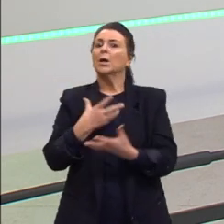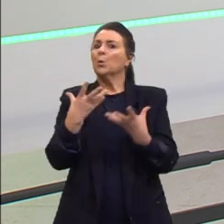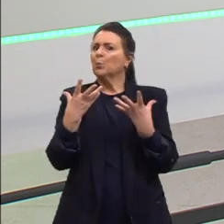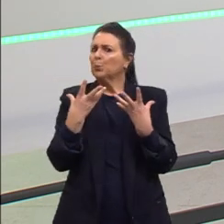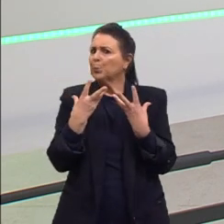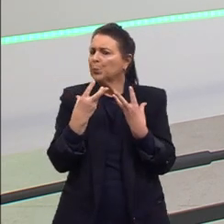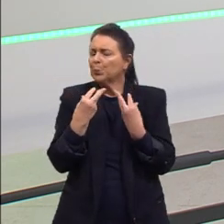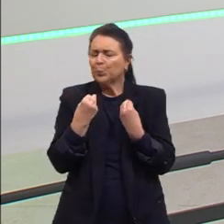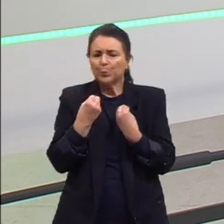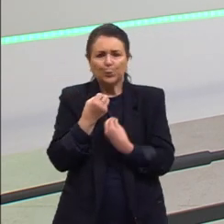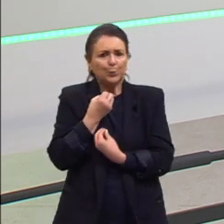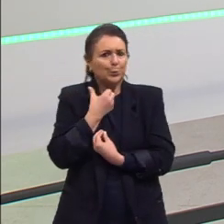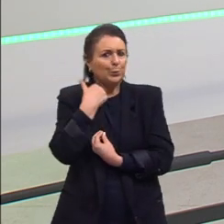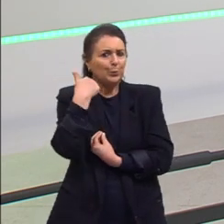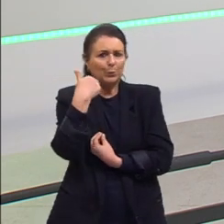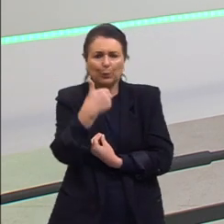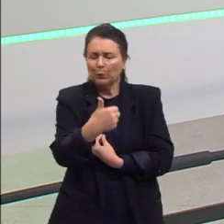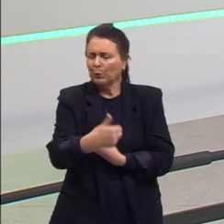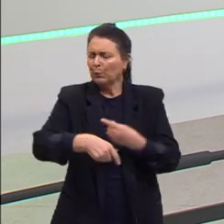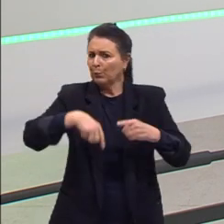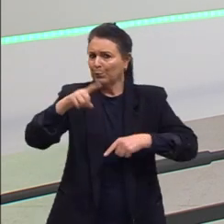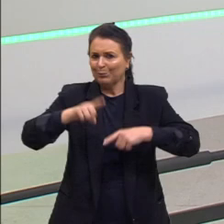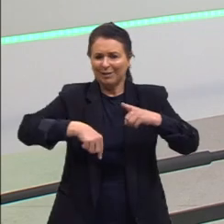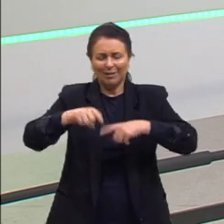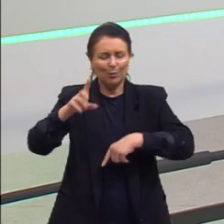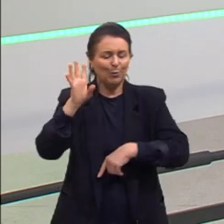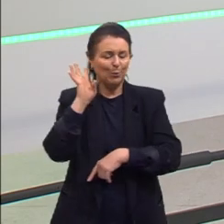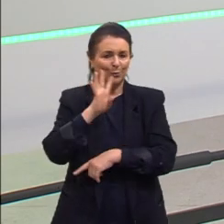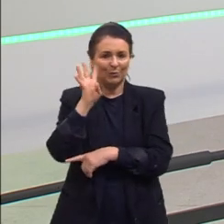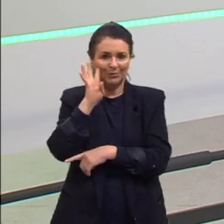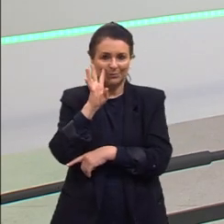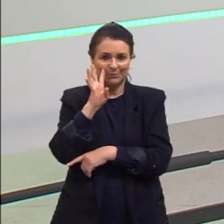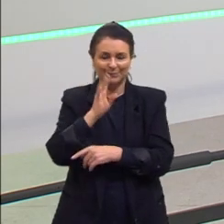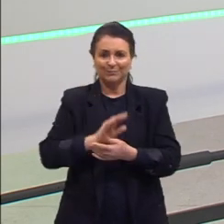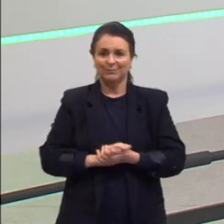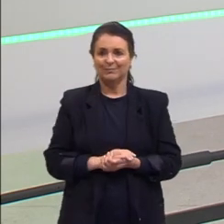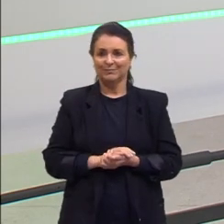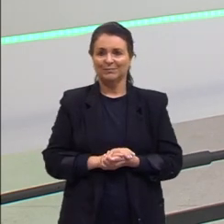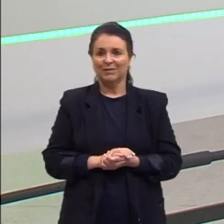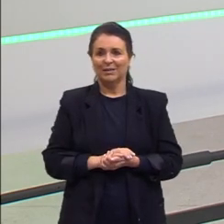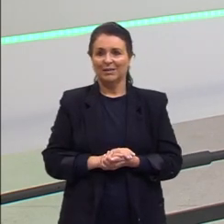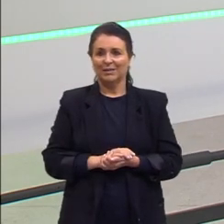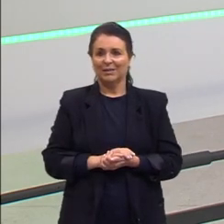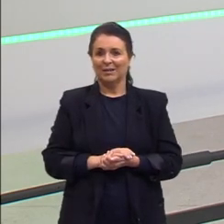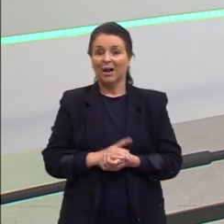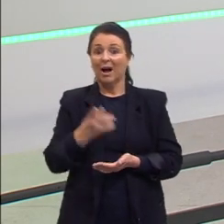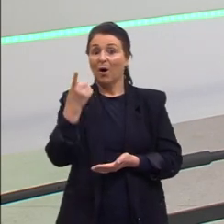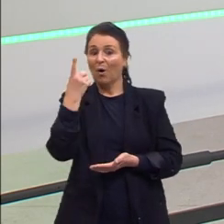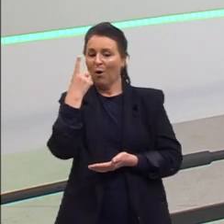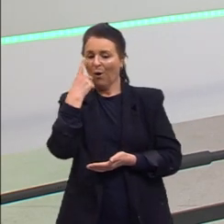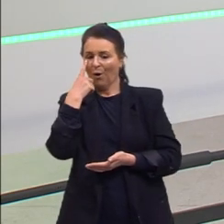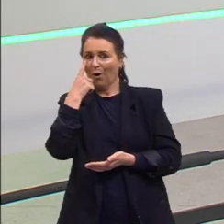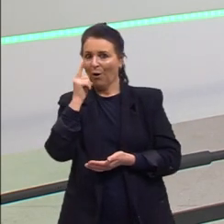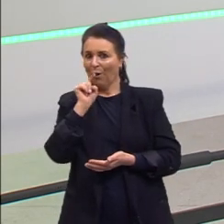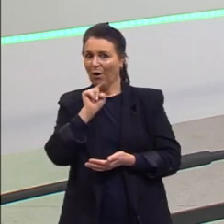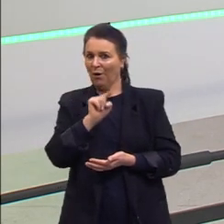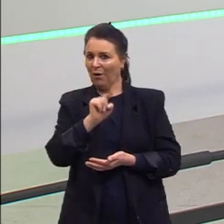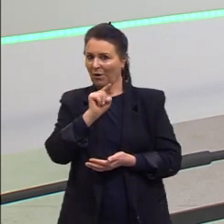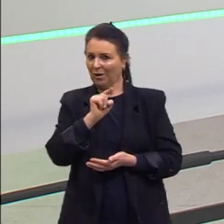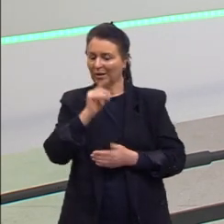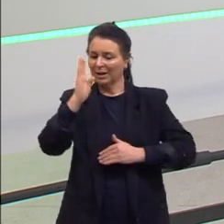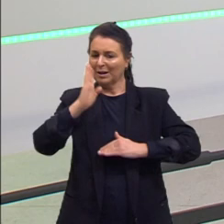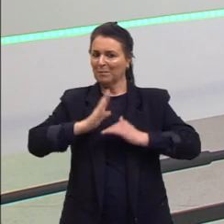bons e trazem material muito bacana aí para a gente. Vamos dar uma olhadinha em questões que fazem